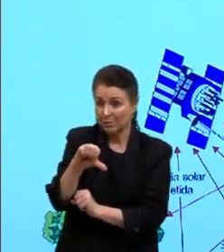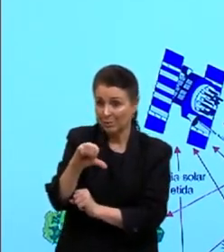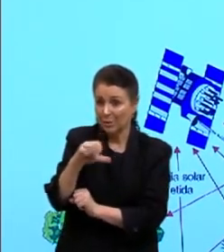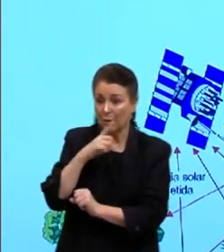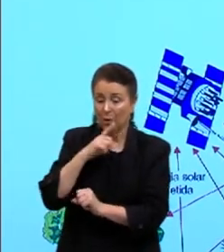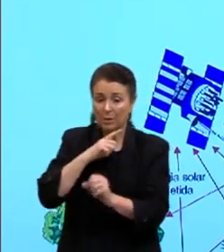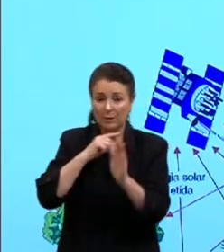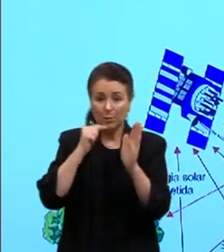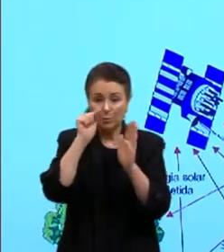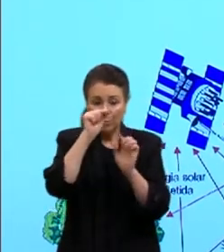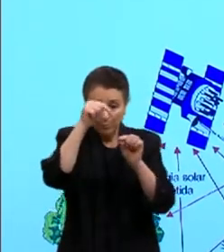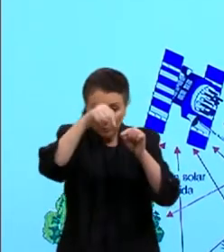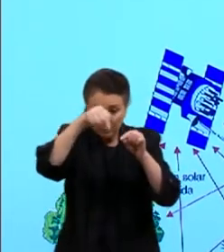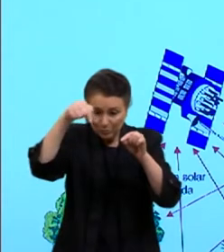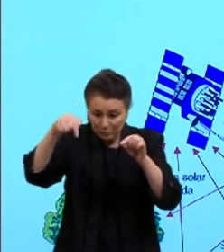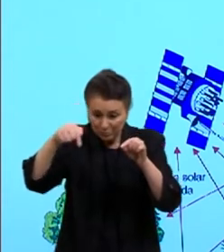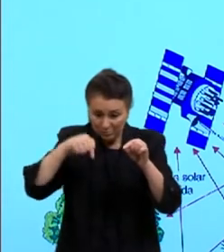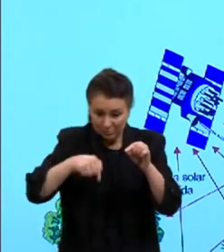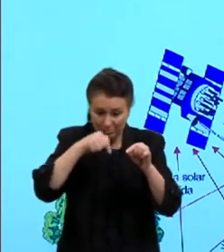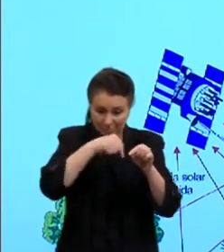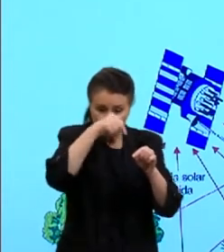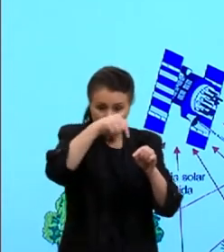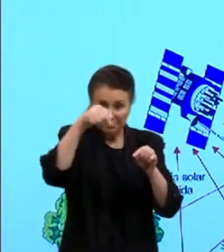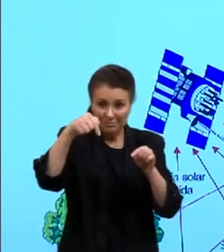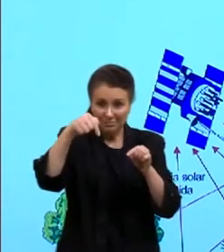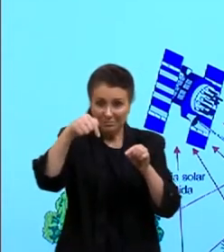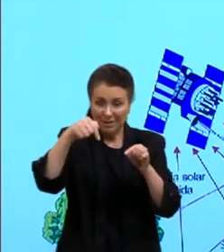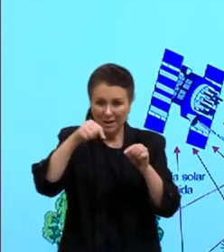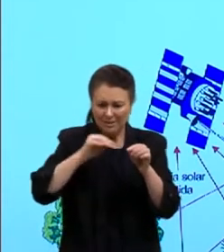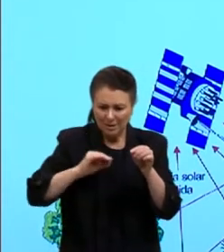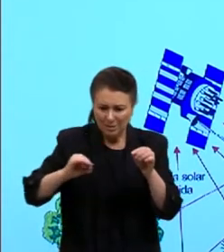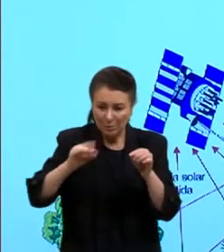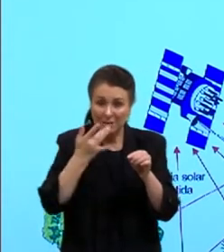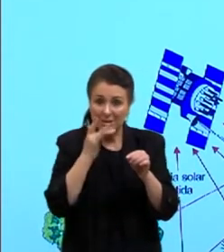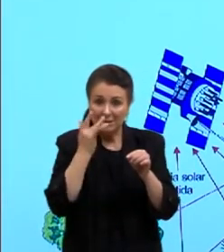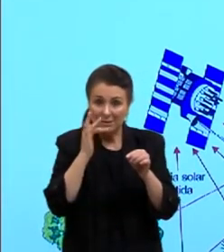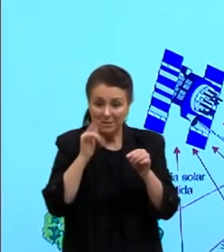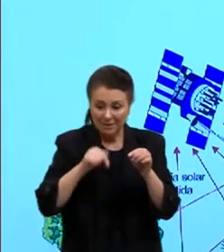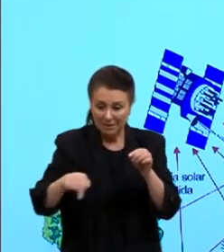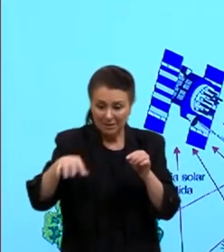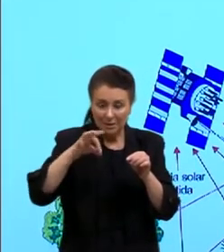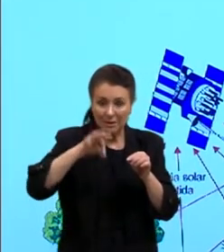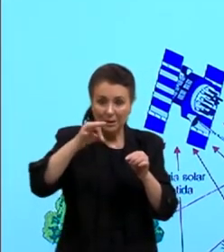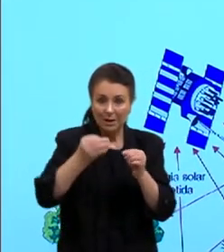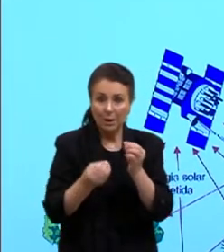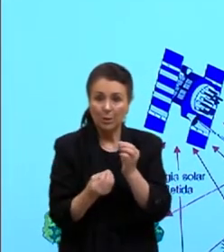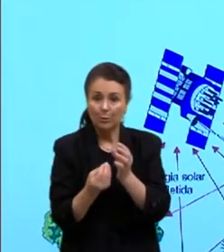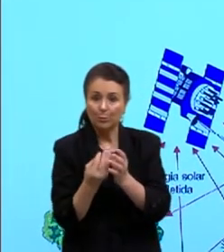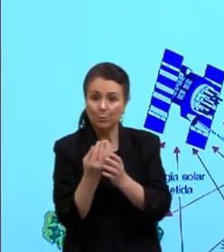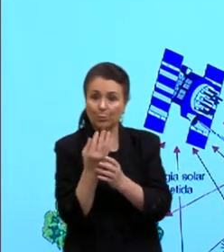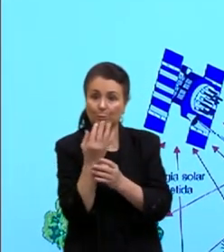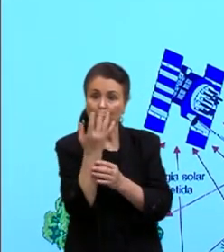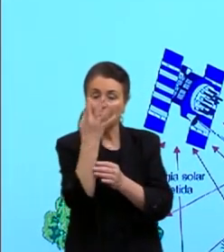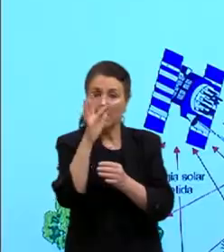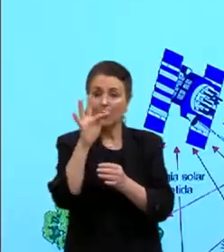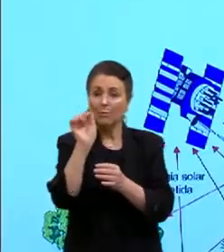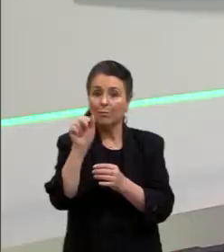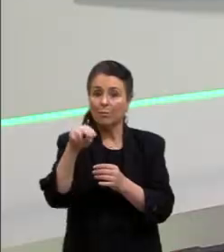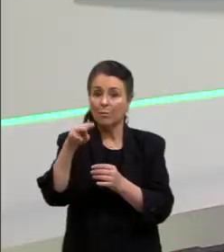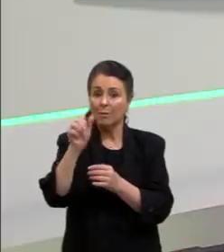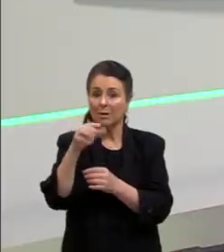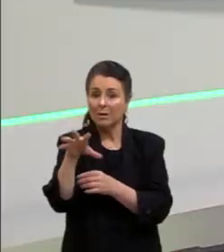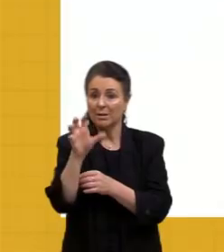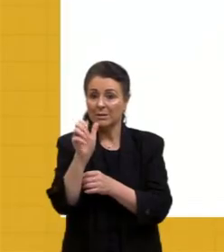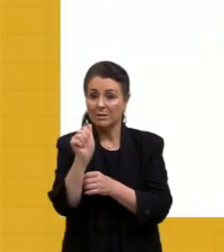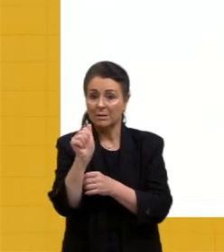mas essas manchas brancas, vamos dizer assim, são fumaça, tá, pessoal? Então, o que que